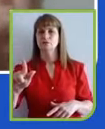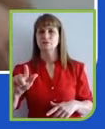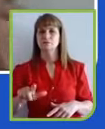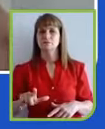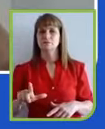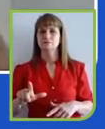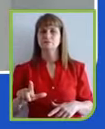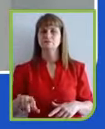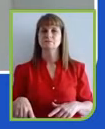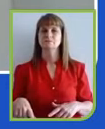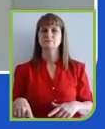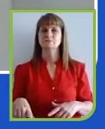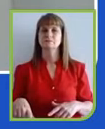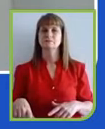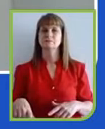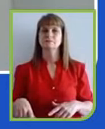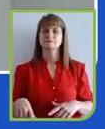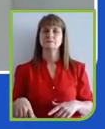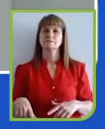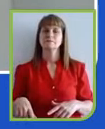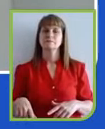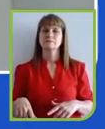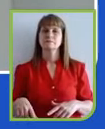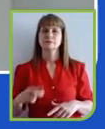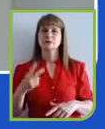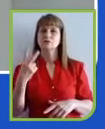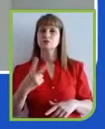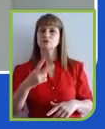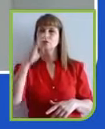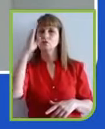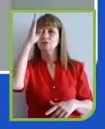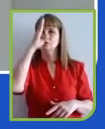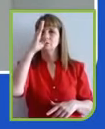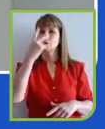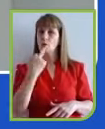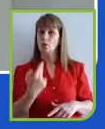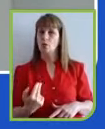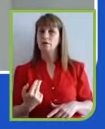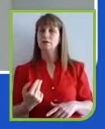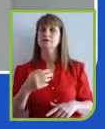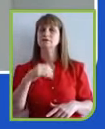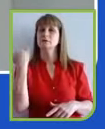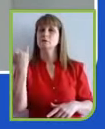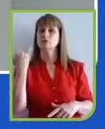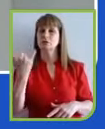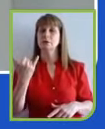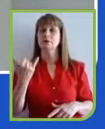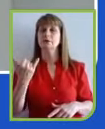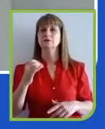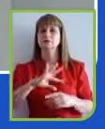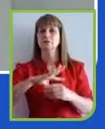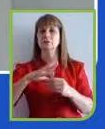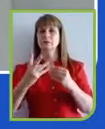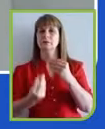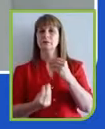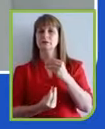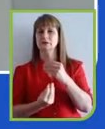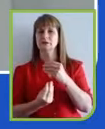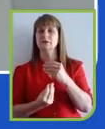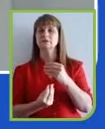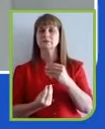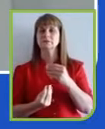esse é o que está intrinsecamente ligado à Braskem, é o que queremos, é o que queremos entregar, e eu